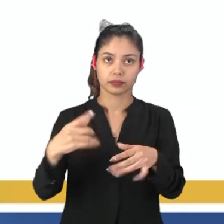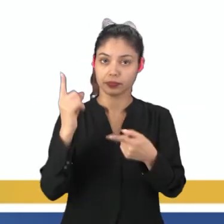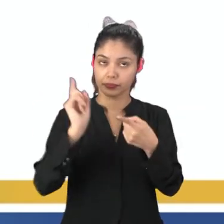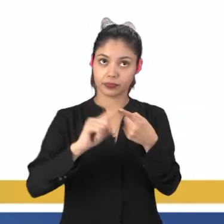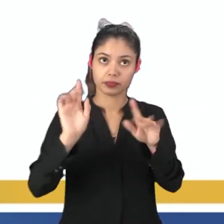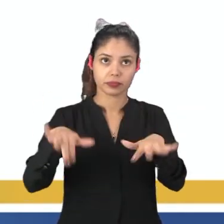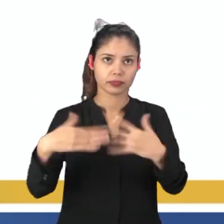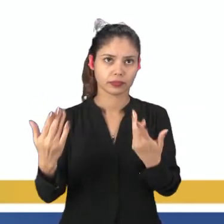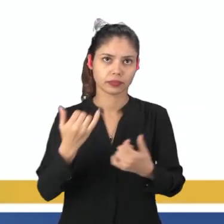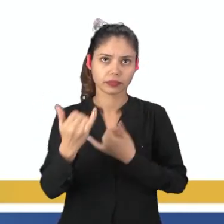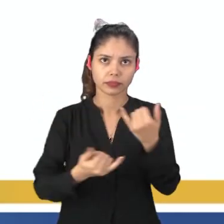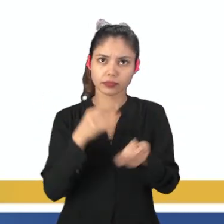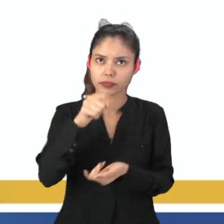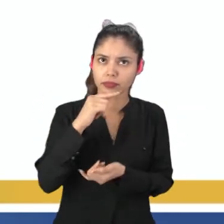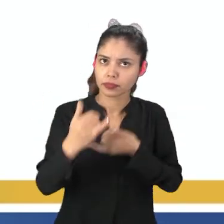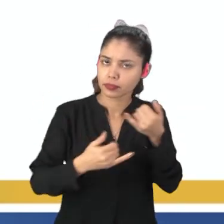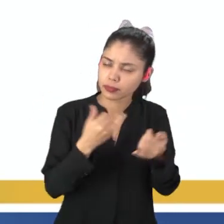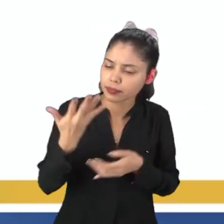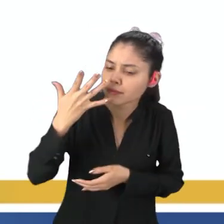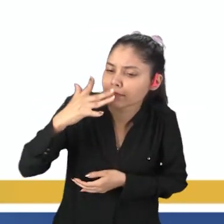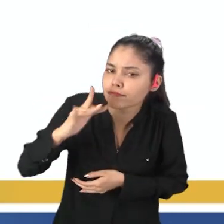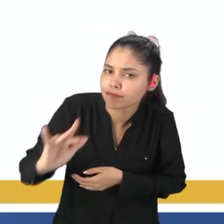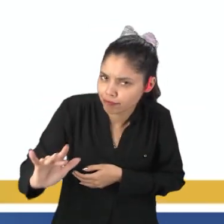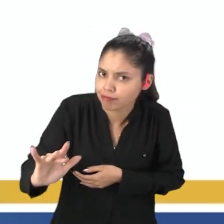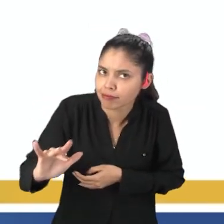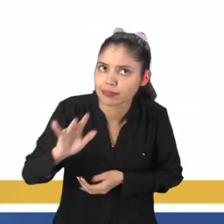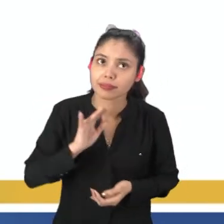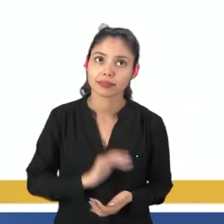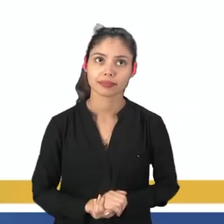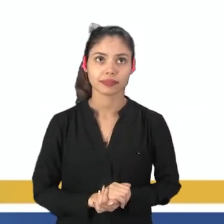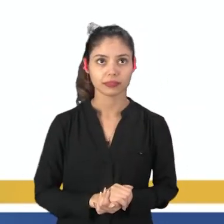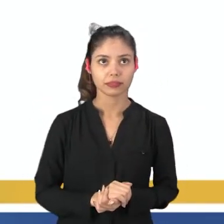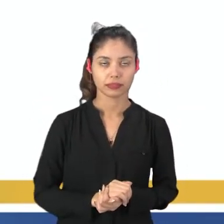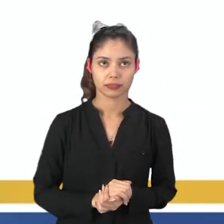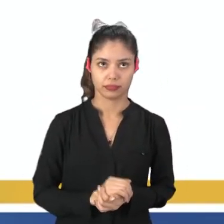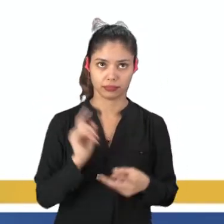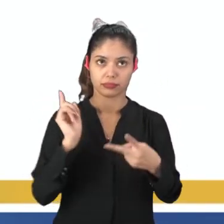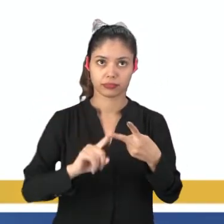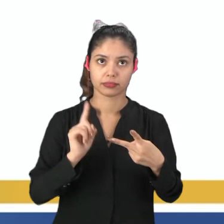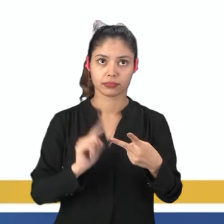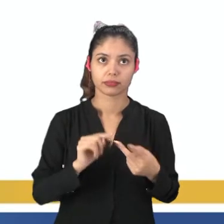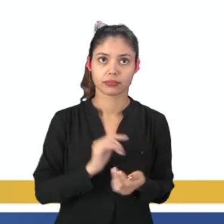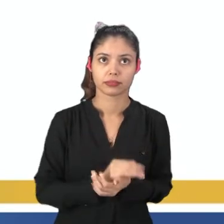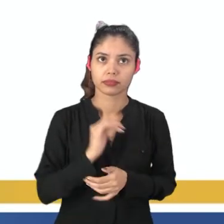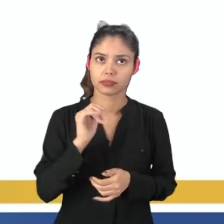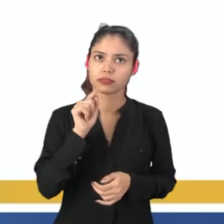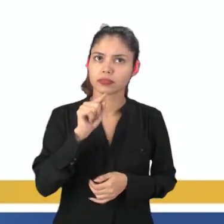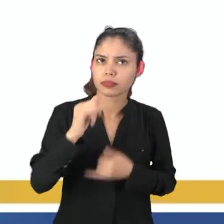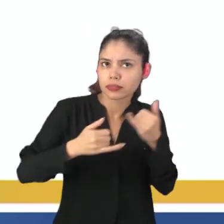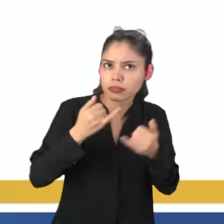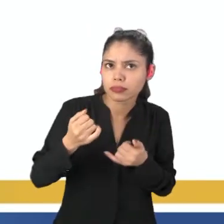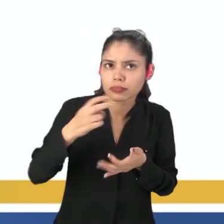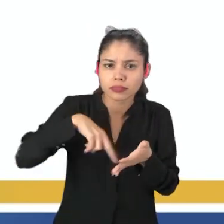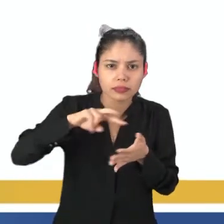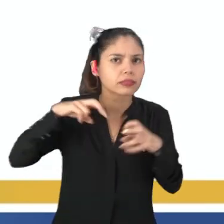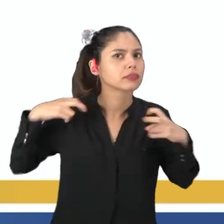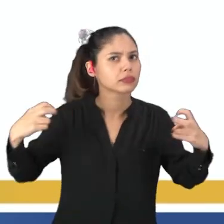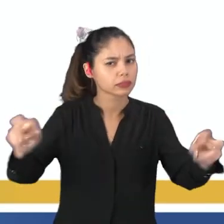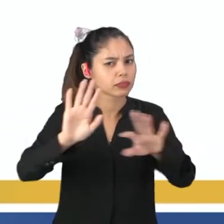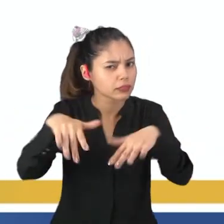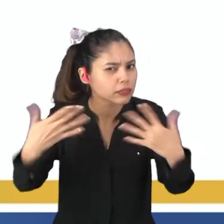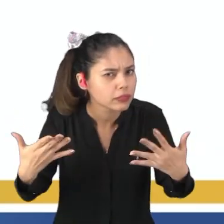Primeira, quais brincadeiras você mais brincava na sua infância? Segundo, você brincava de dança de roda?